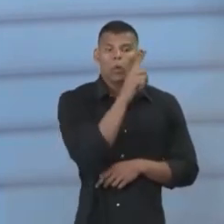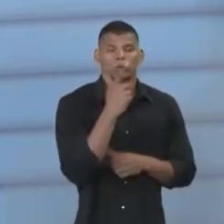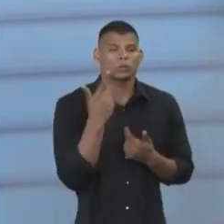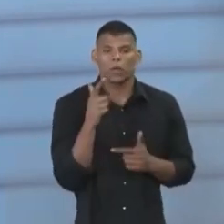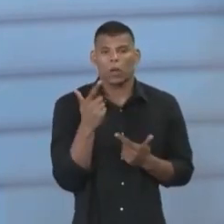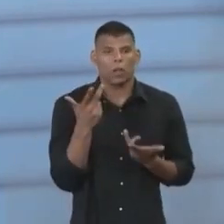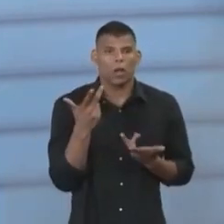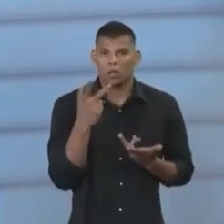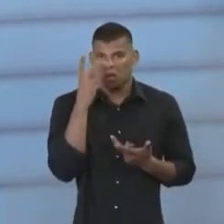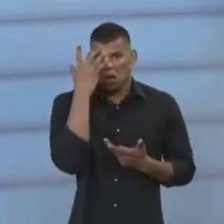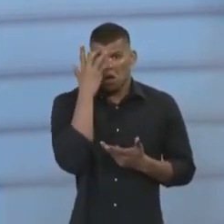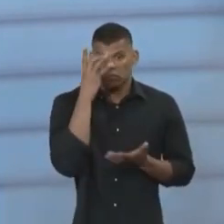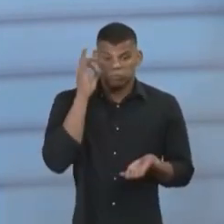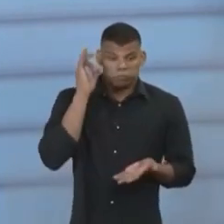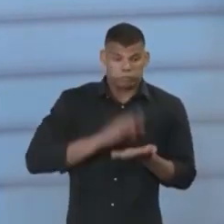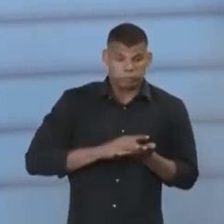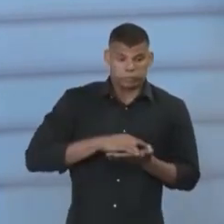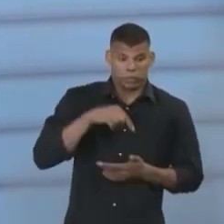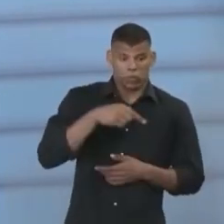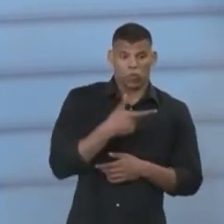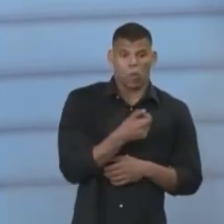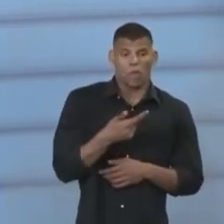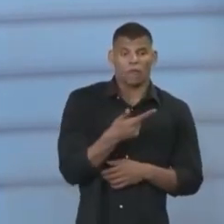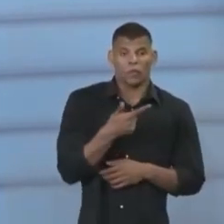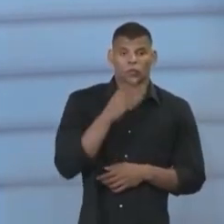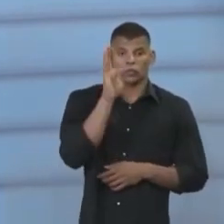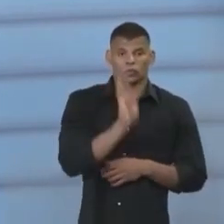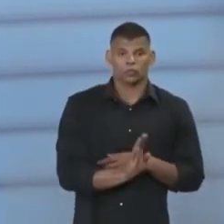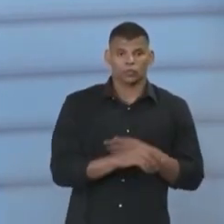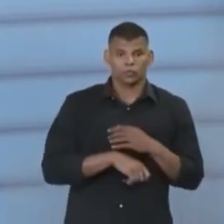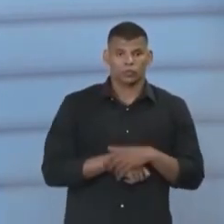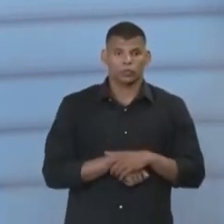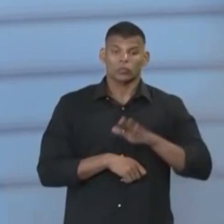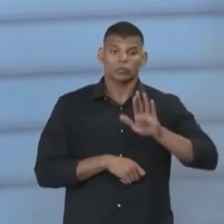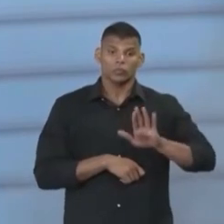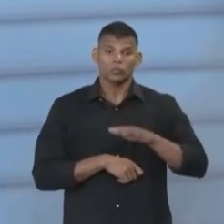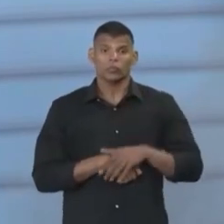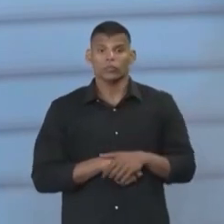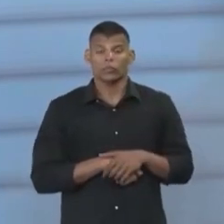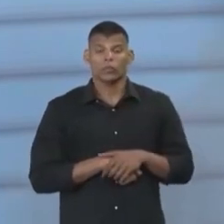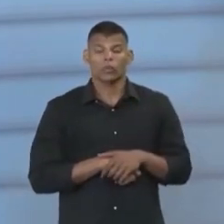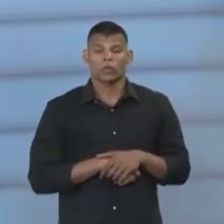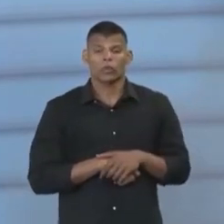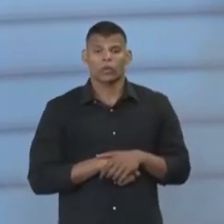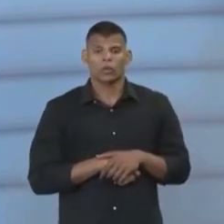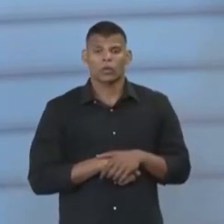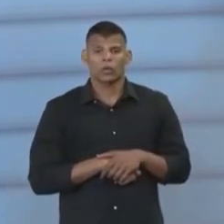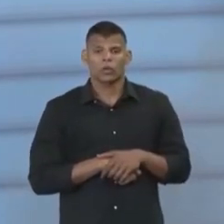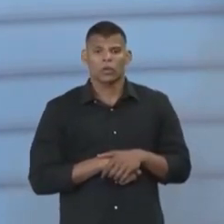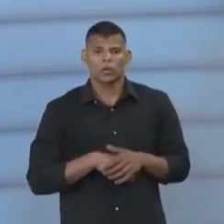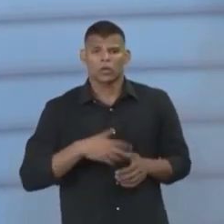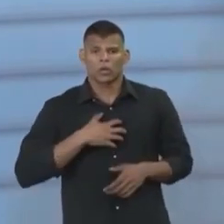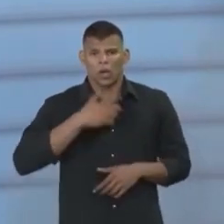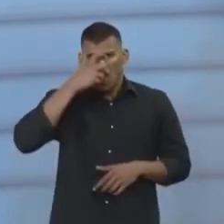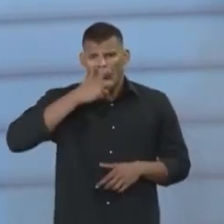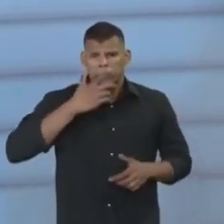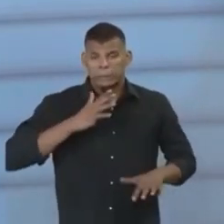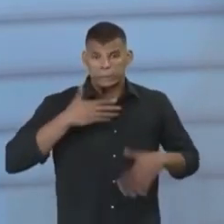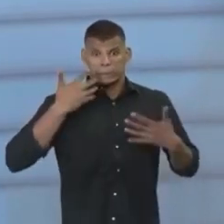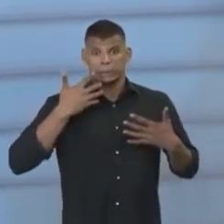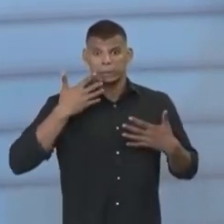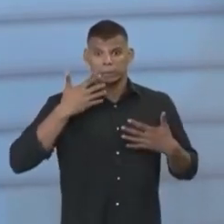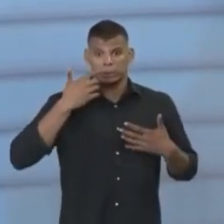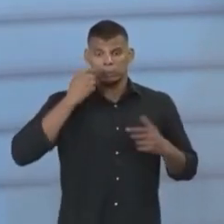parecido com a realidade das eleições de 2022. A senhora caracterizou bem. Agora, o que, assim, me assusta